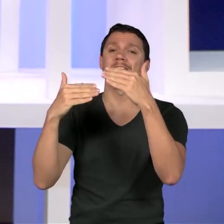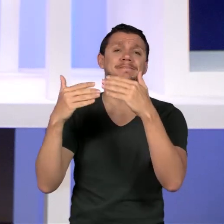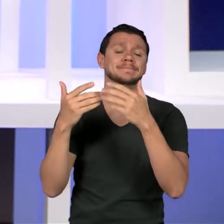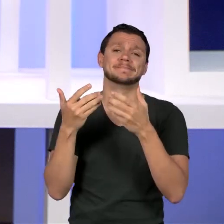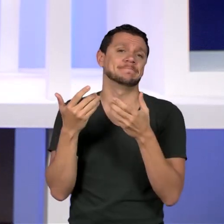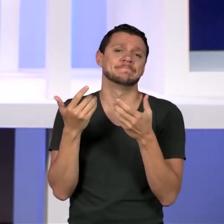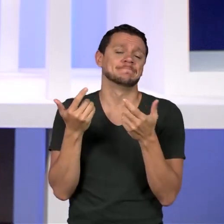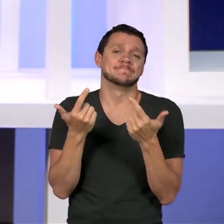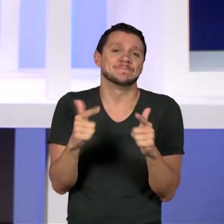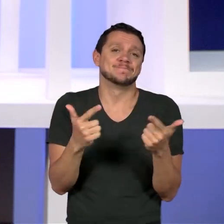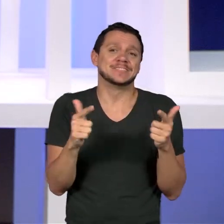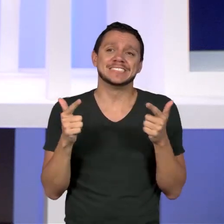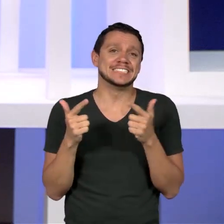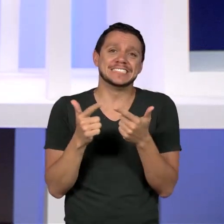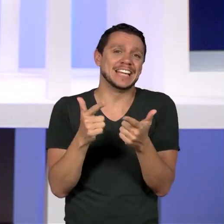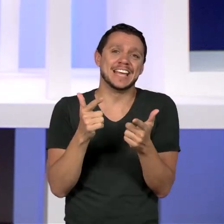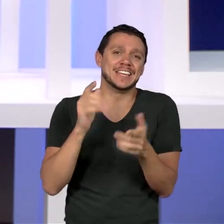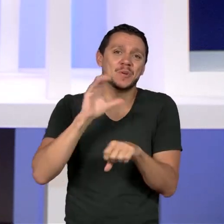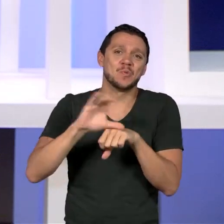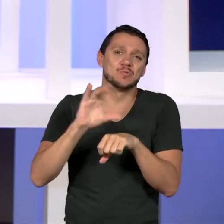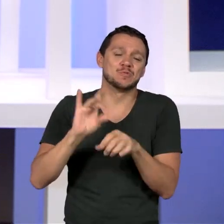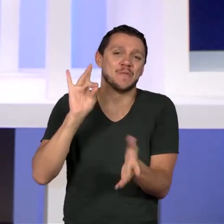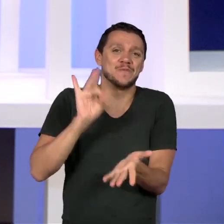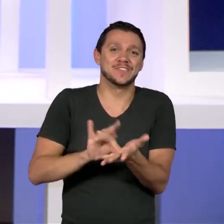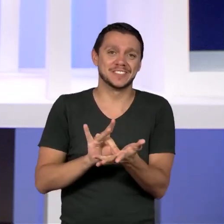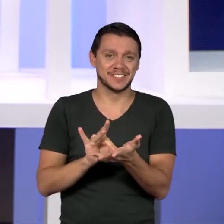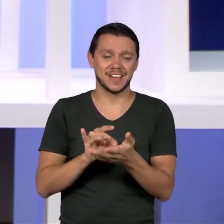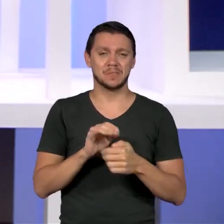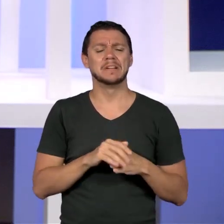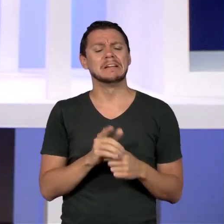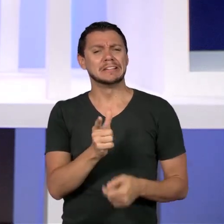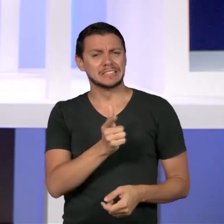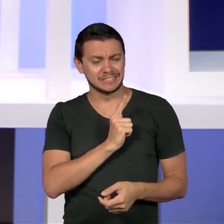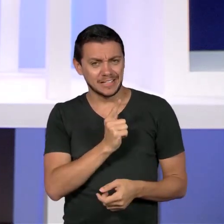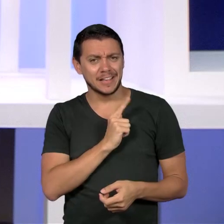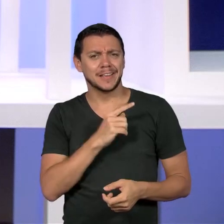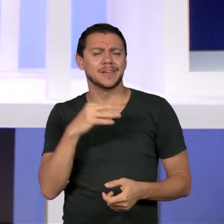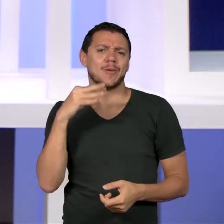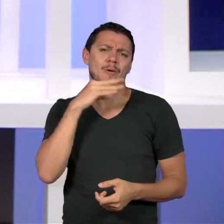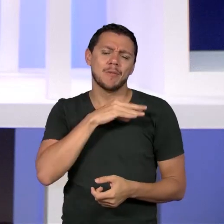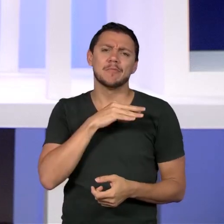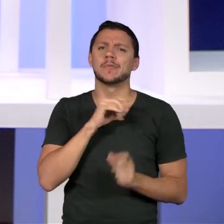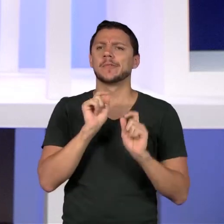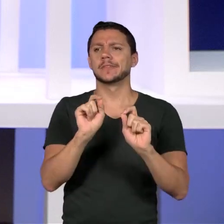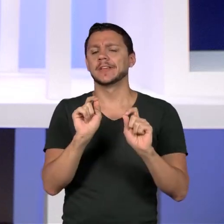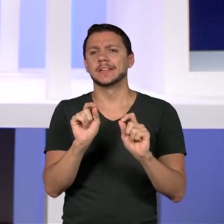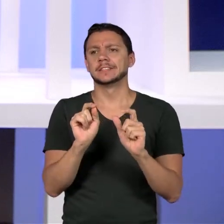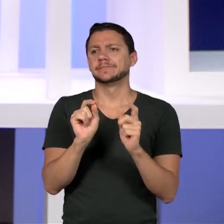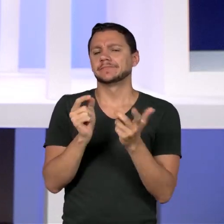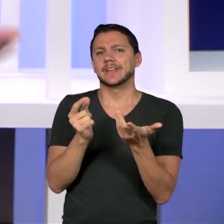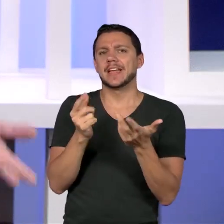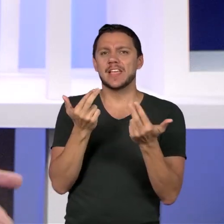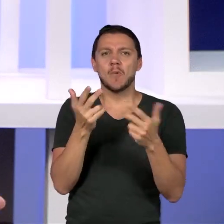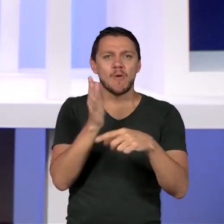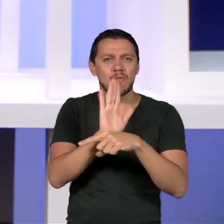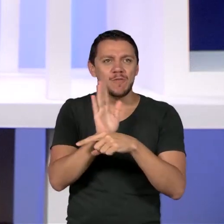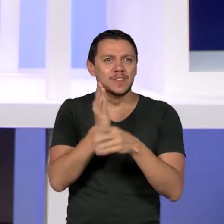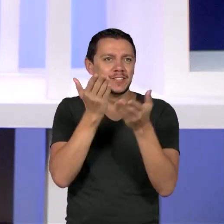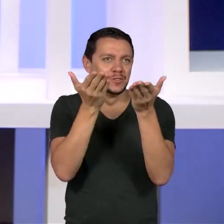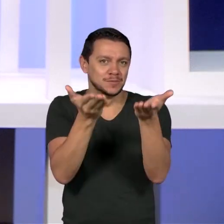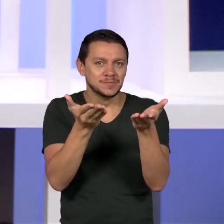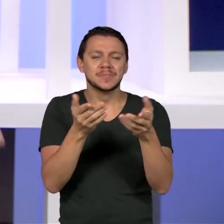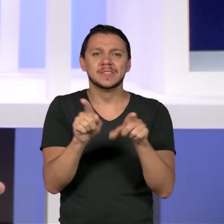em cursos oficiais. Existe depois, claro, como esses vídeos e outros